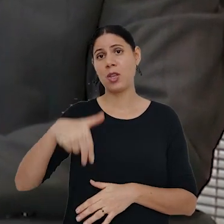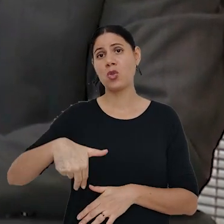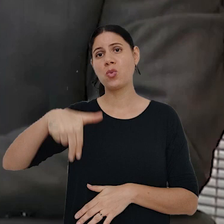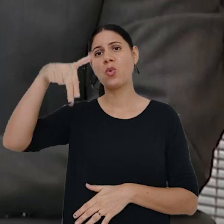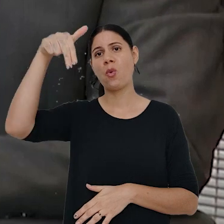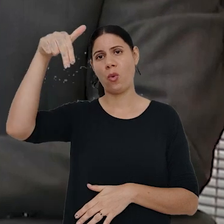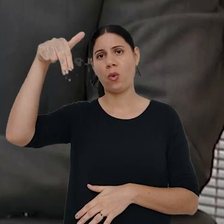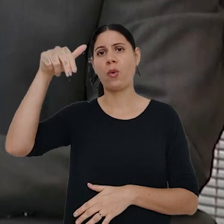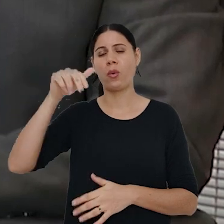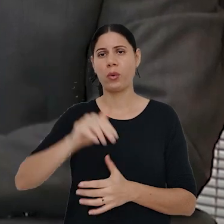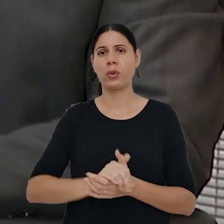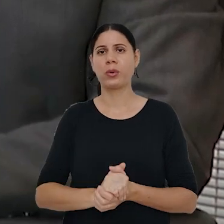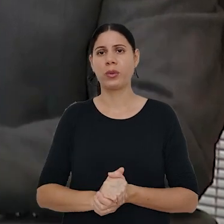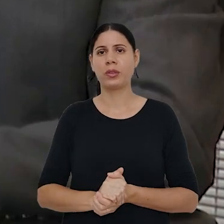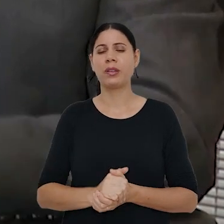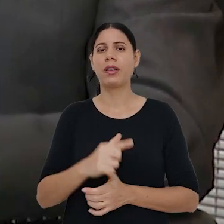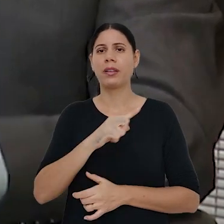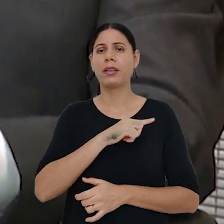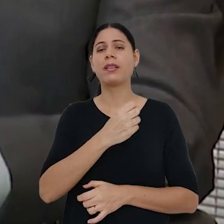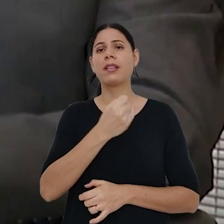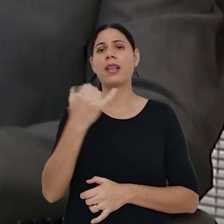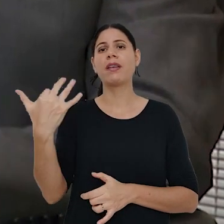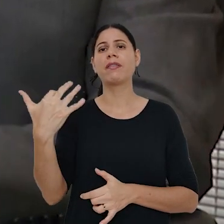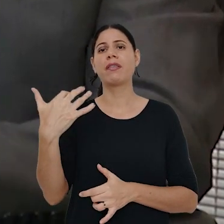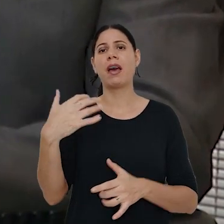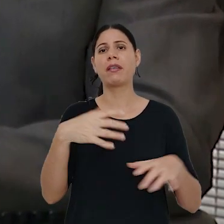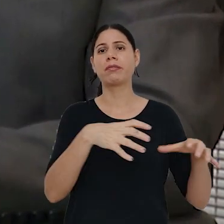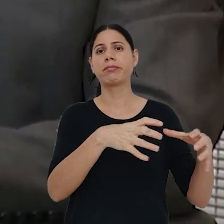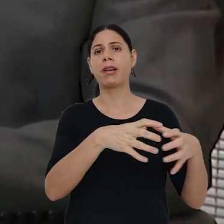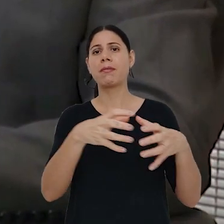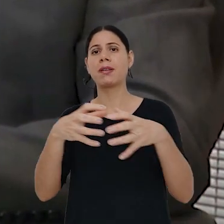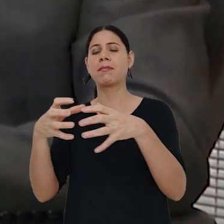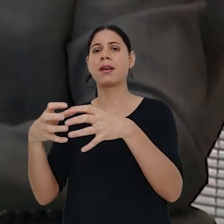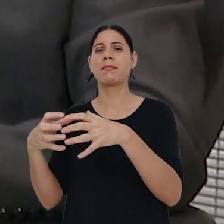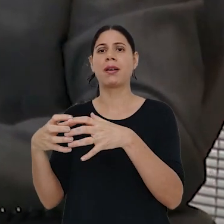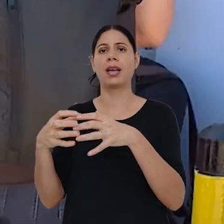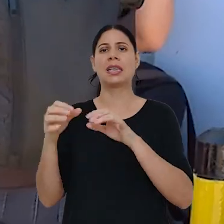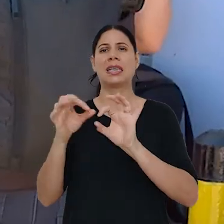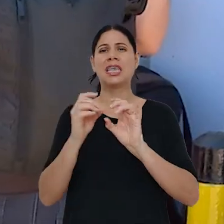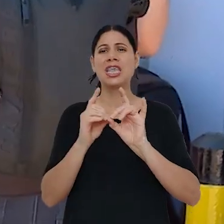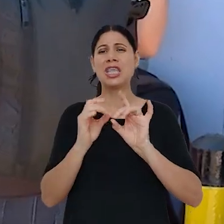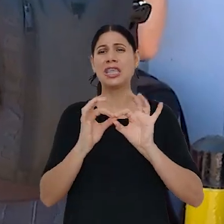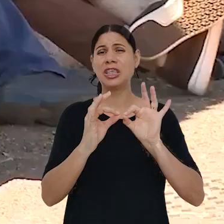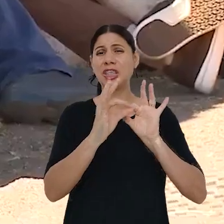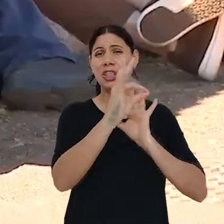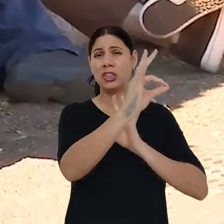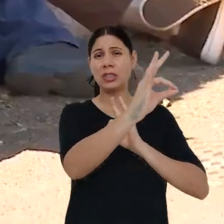país, em que nós temos várias sessões judiciárias que são muito distantes.